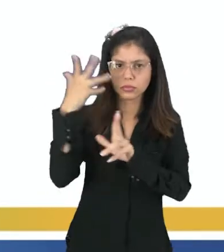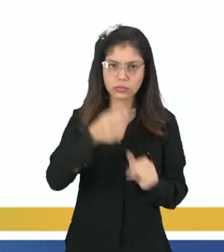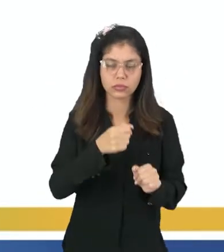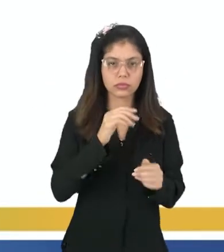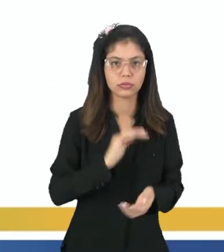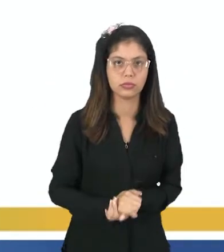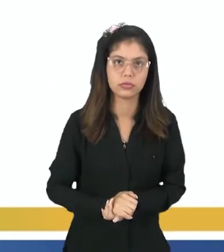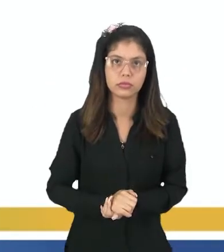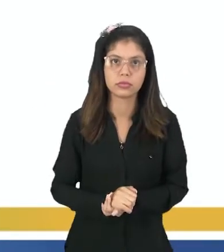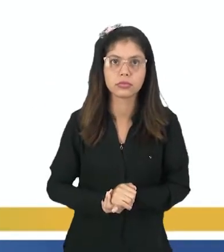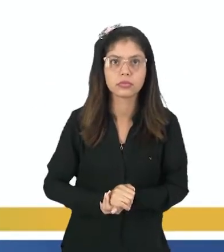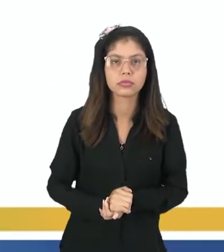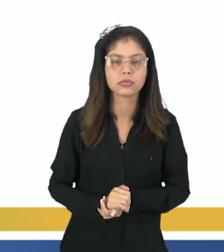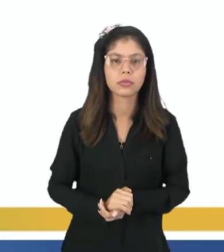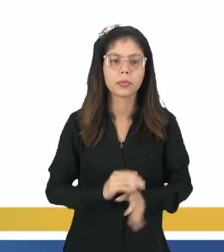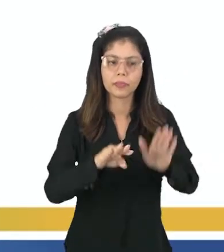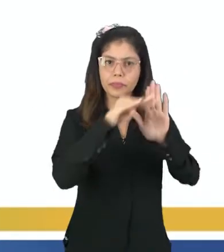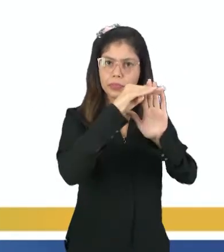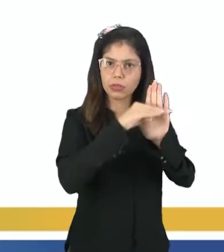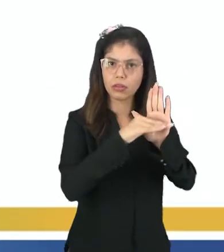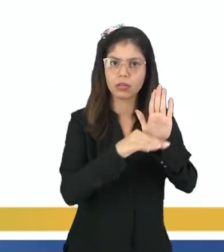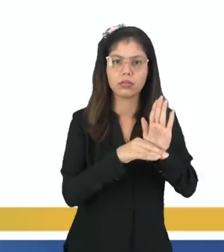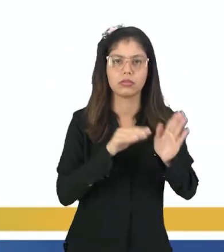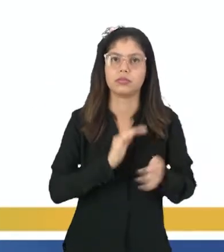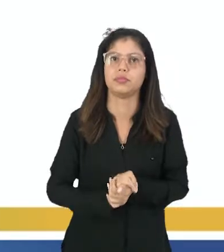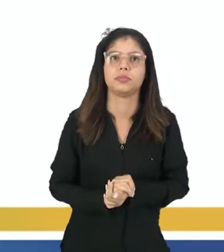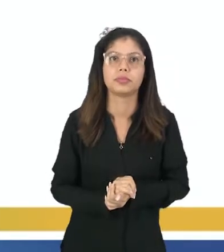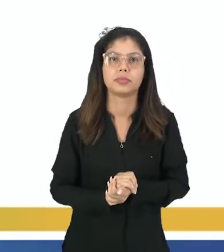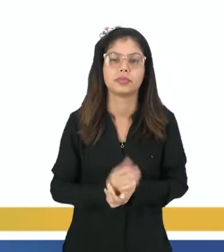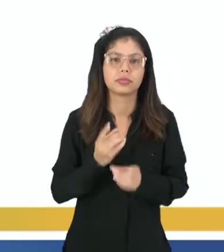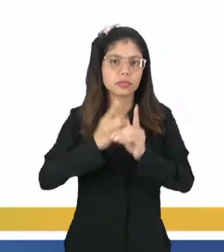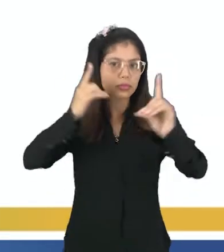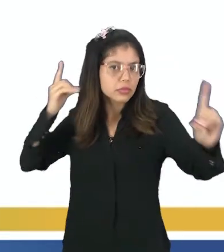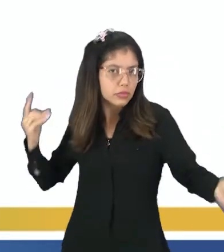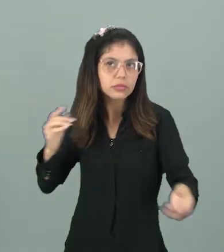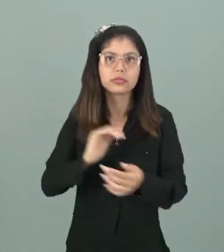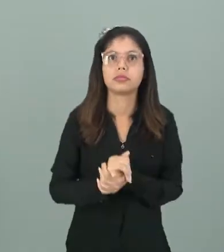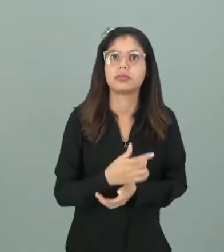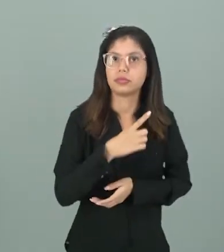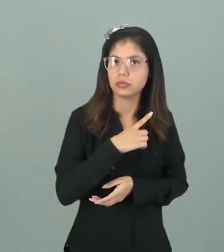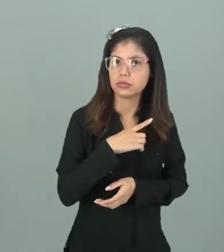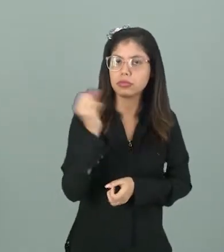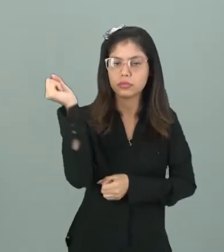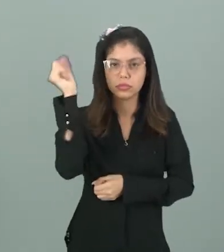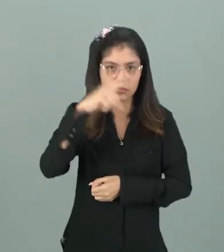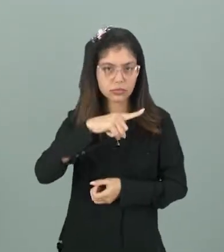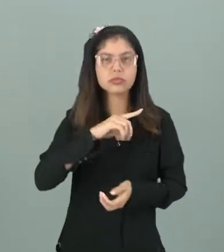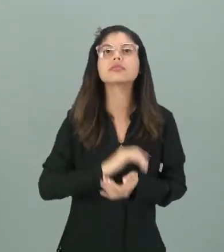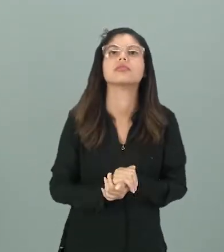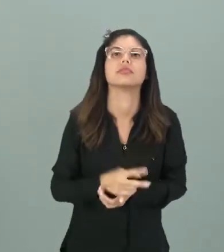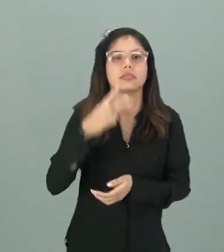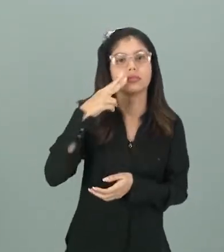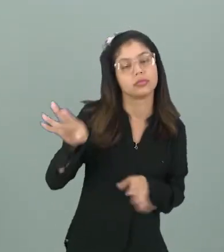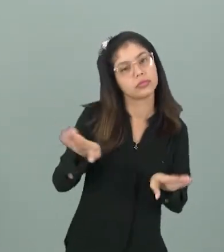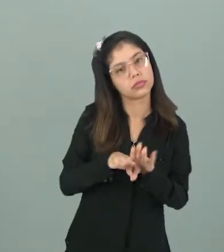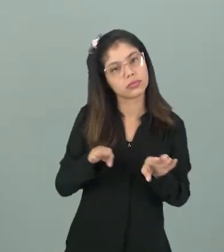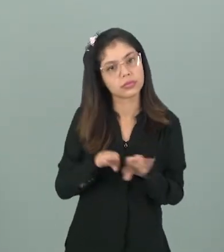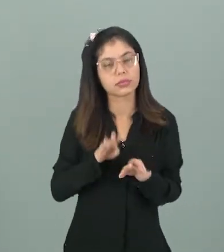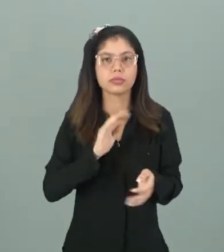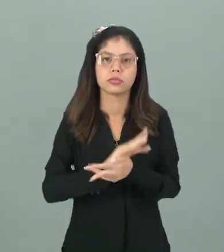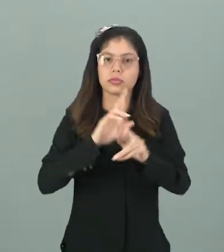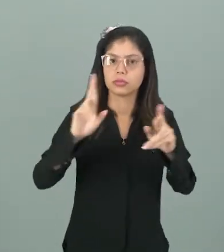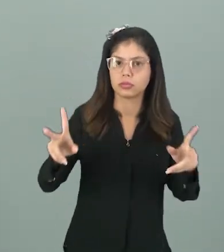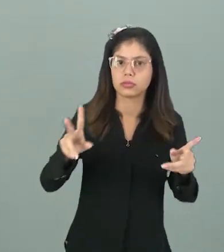como que é a ordem desses planetas em relação à sua distância e o Sol e também vamos ver aí a respeito das suas